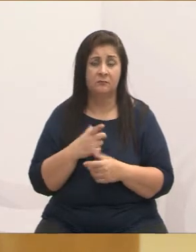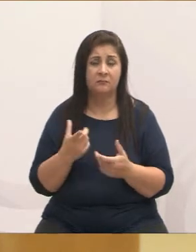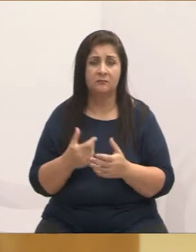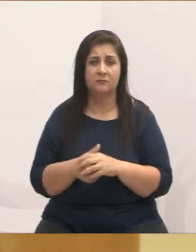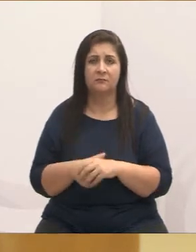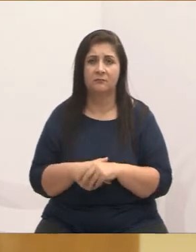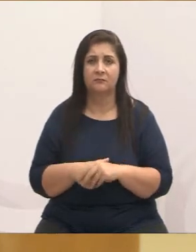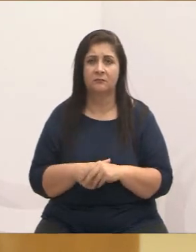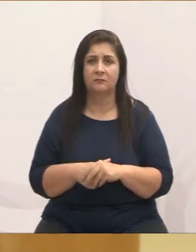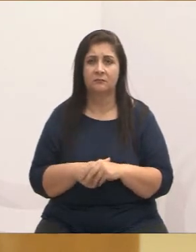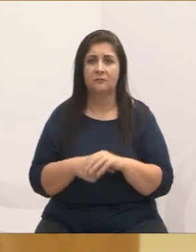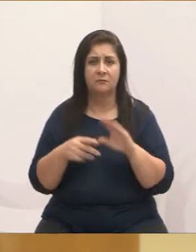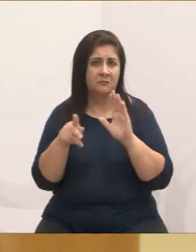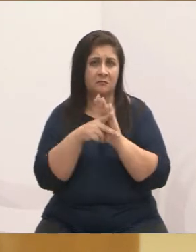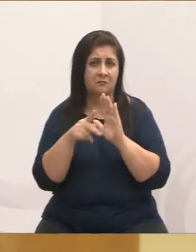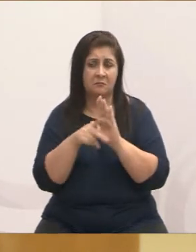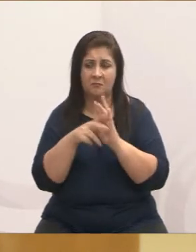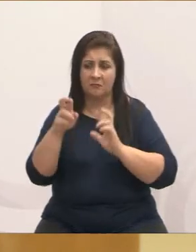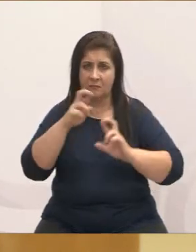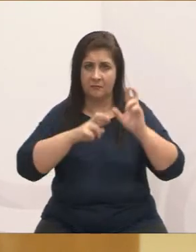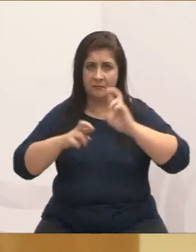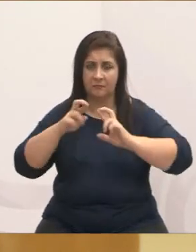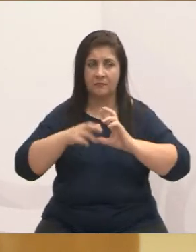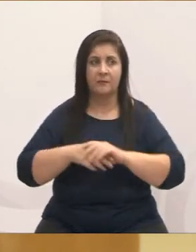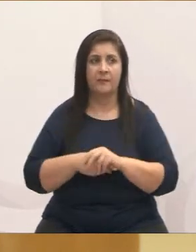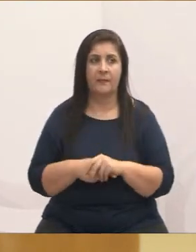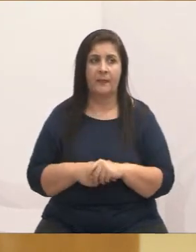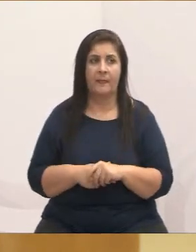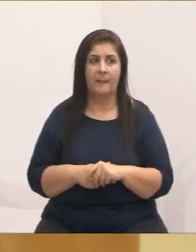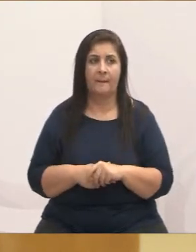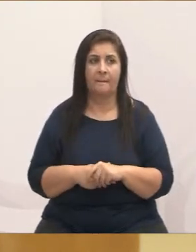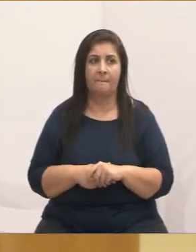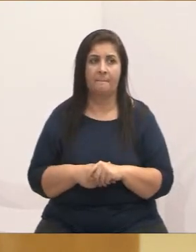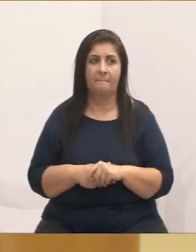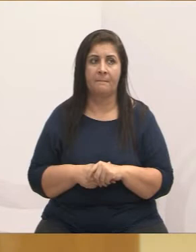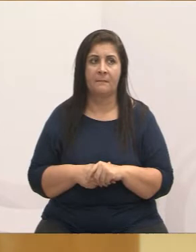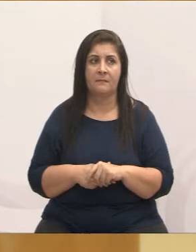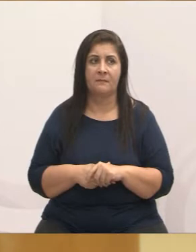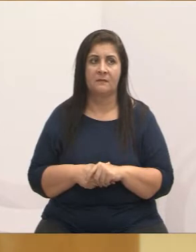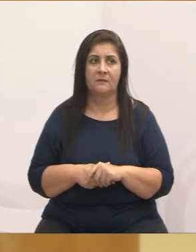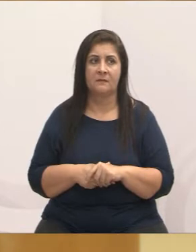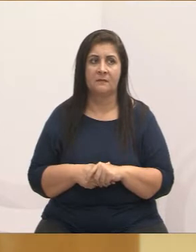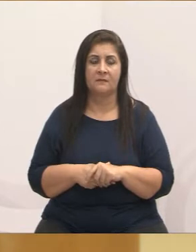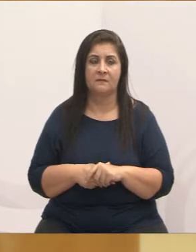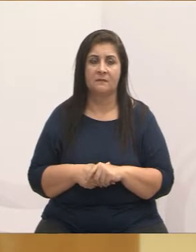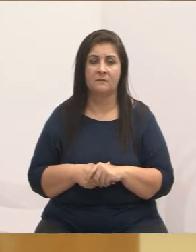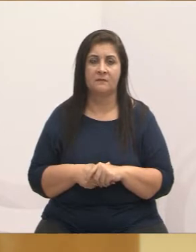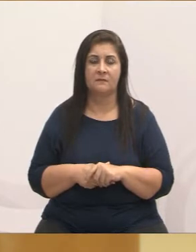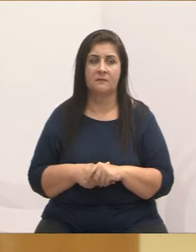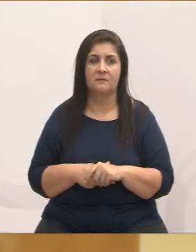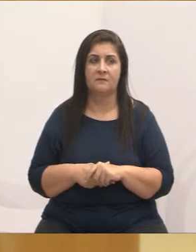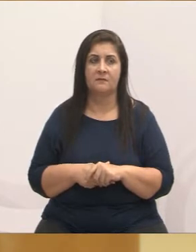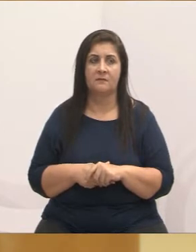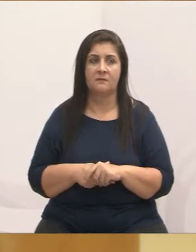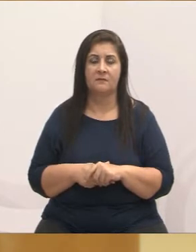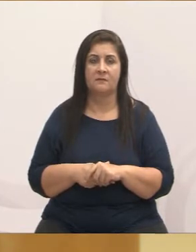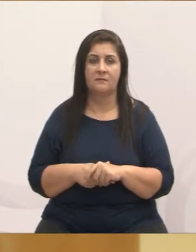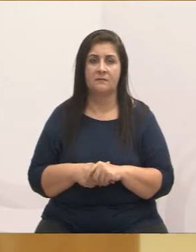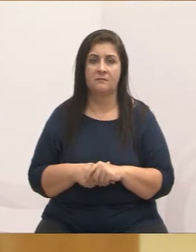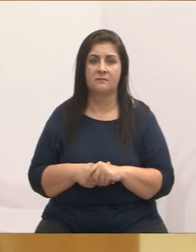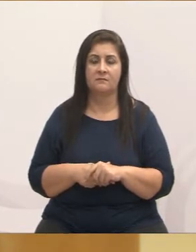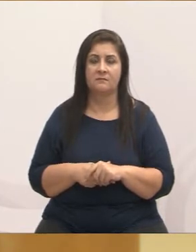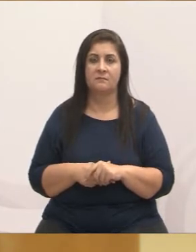que é do fiscal de postura. Por que não funciona? Gostaria de saber. E até agora eu não tive a explicação. Então, está aí a minha